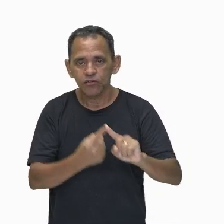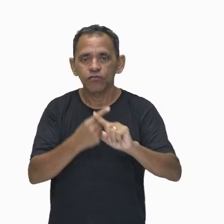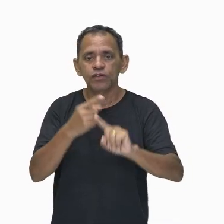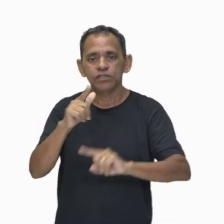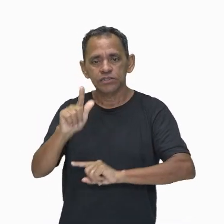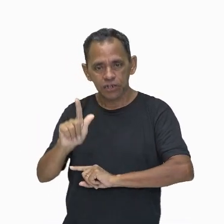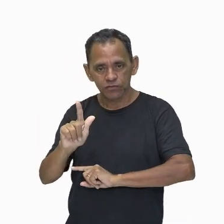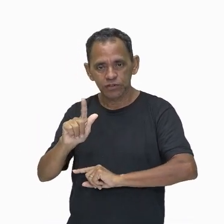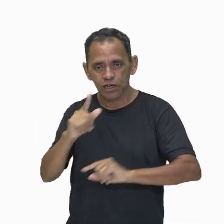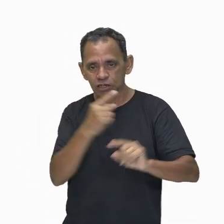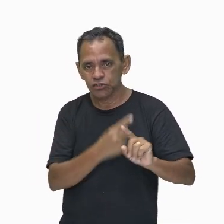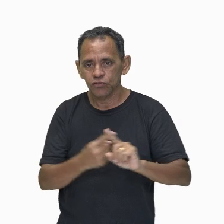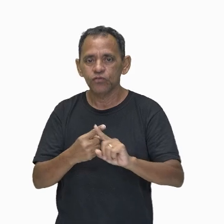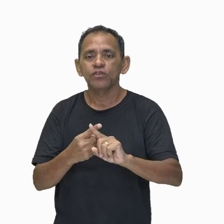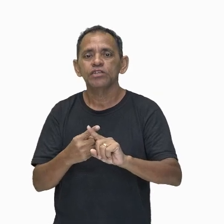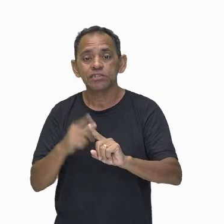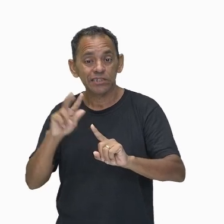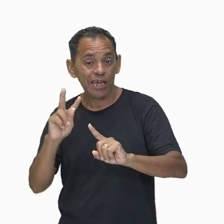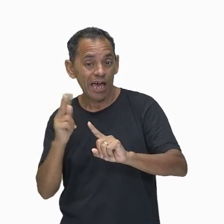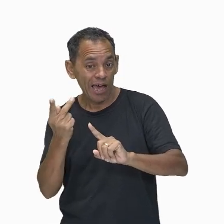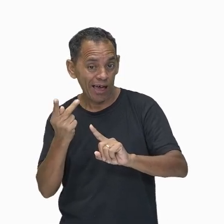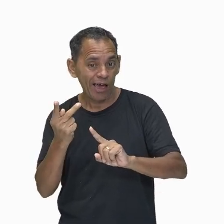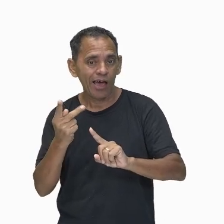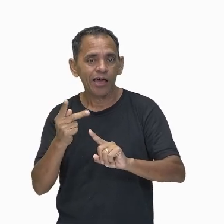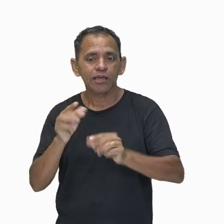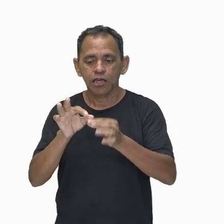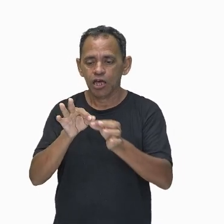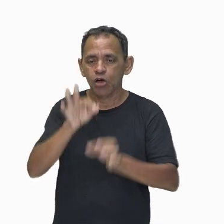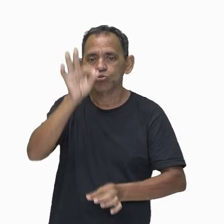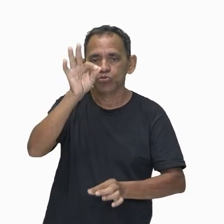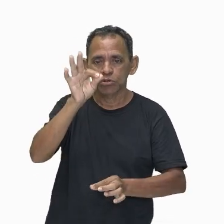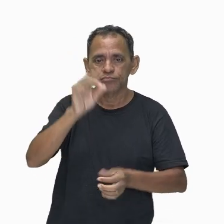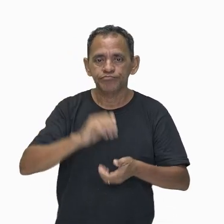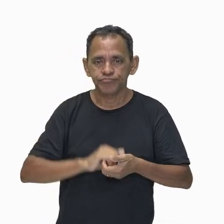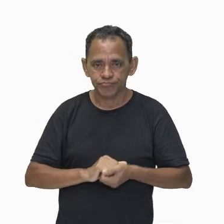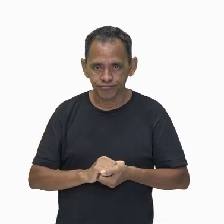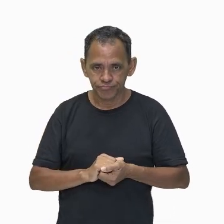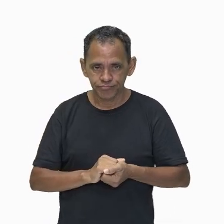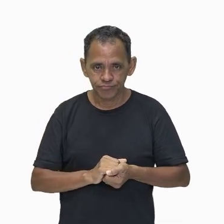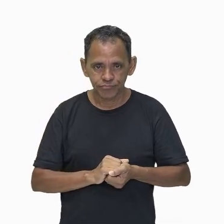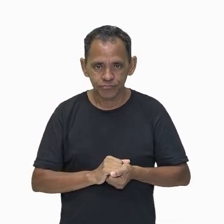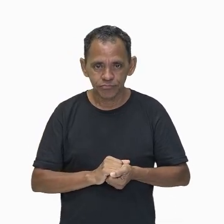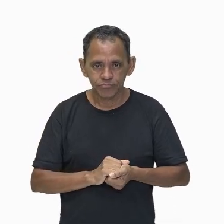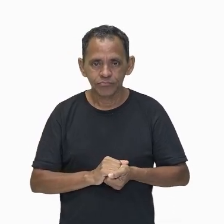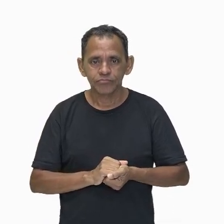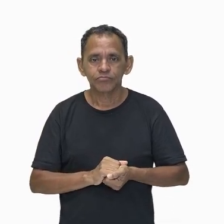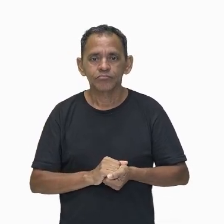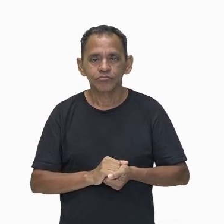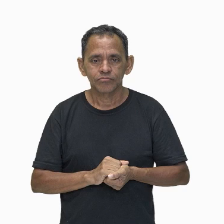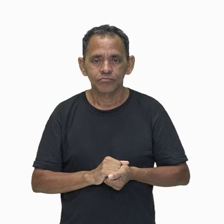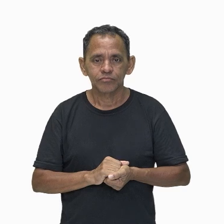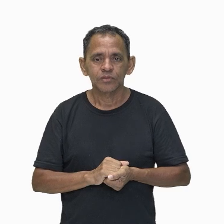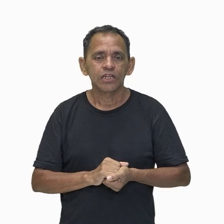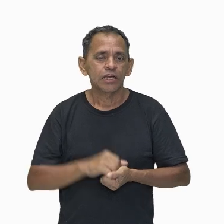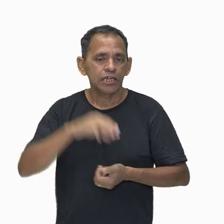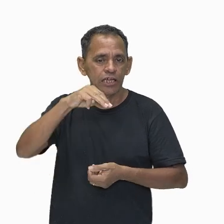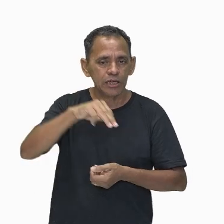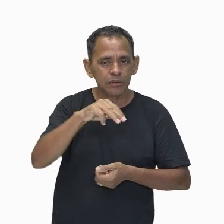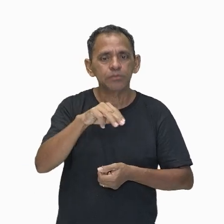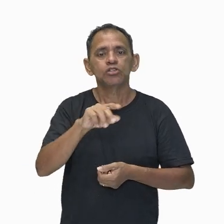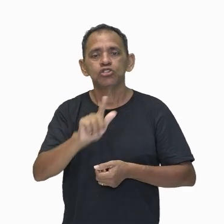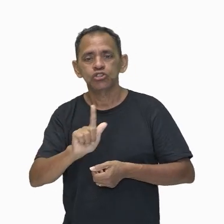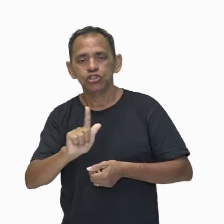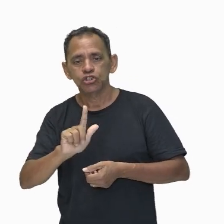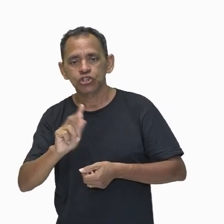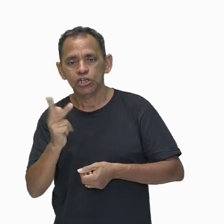local e multiplicar pela altura que esse corpo se encontra, tá, pessoal? É o famoso MGH. MGH,